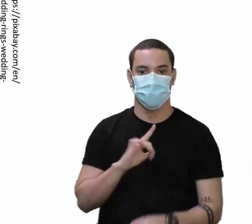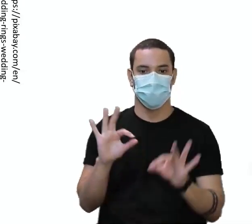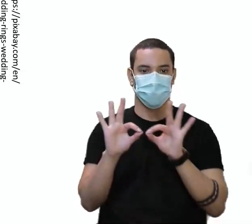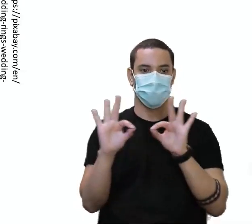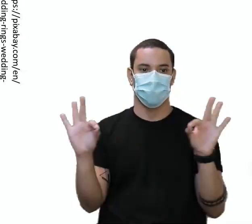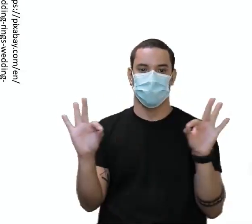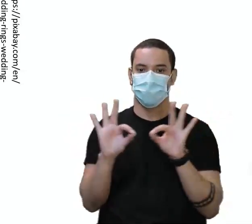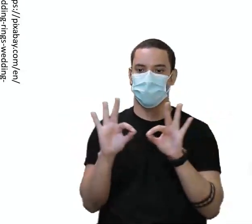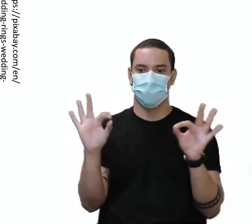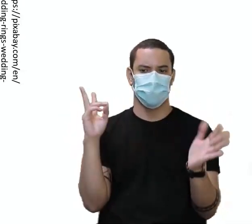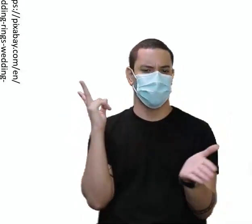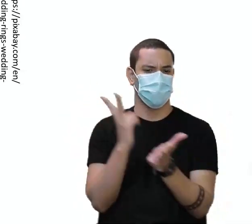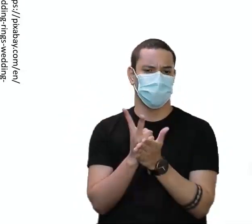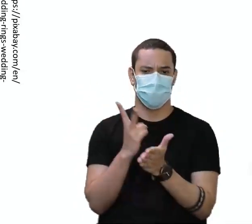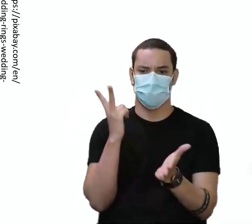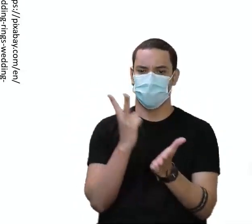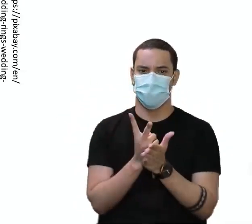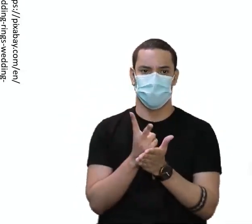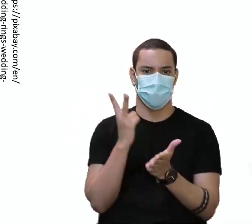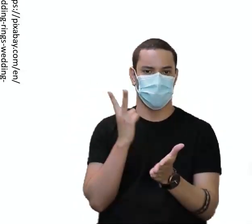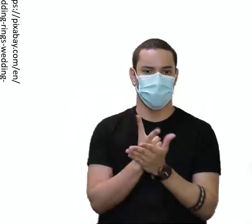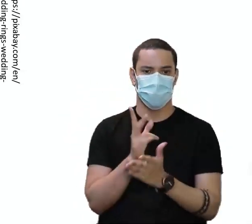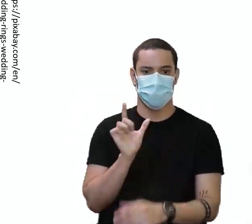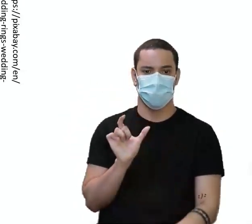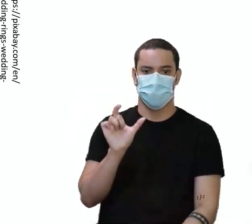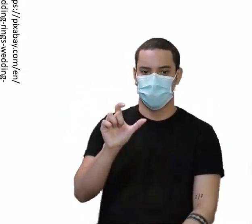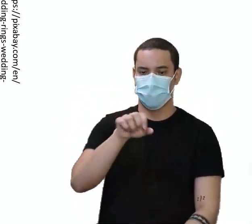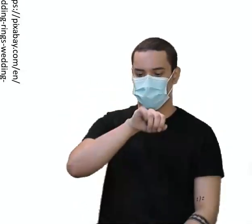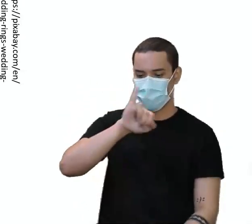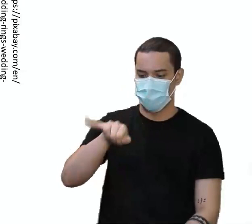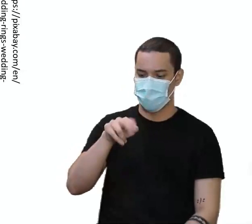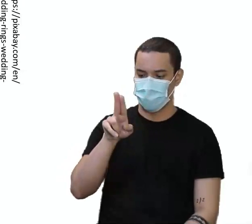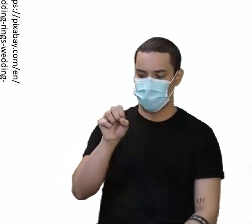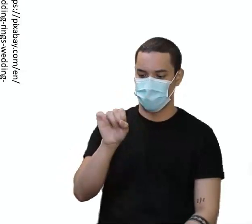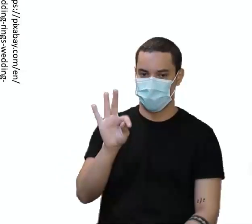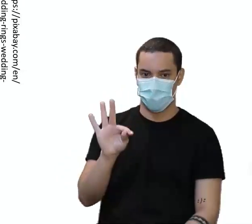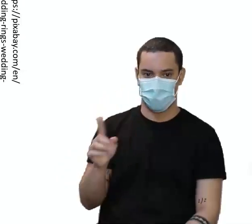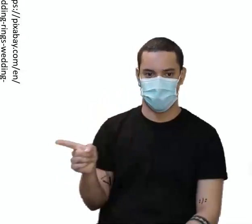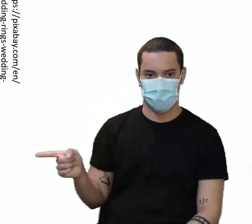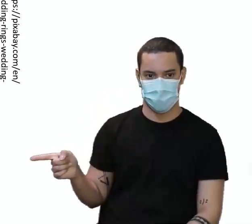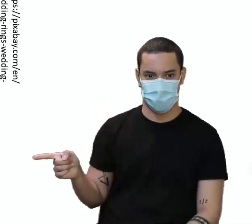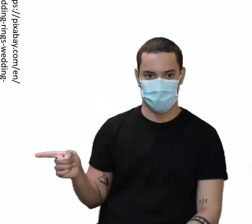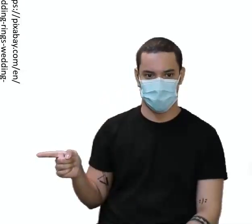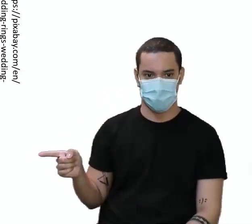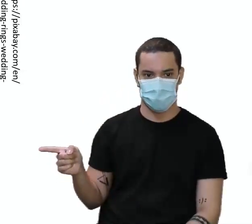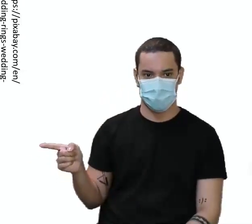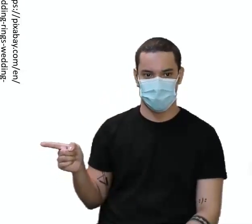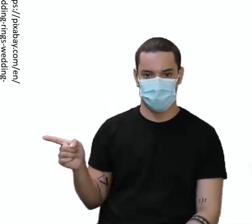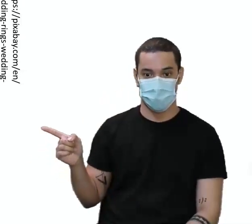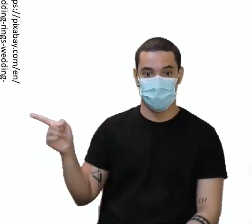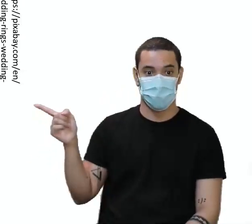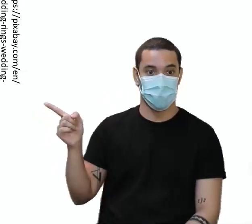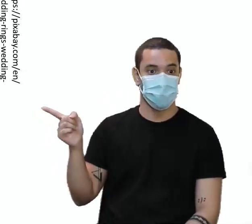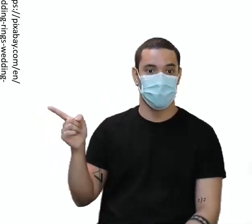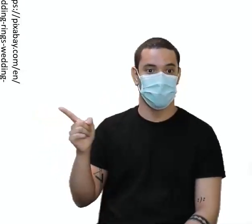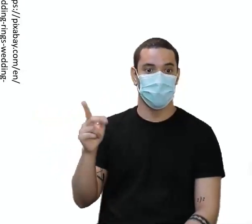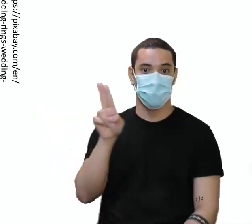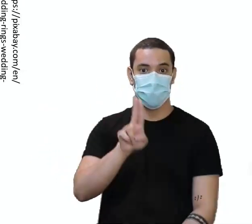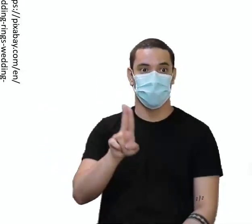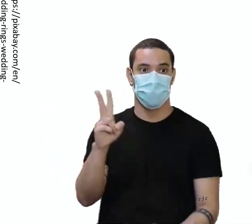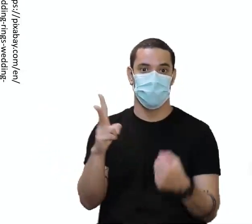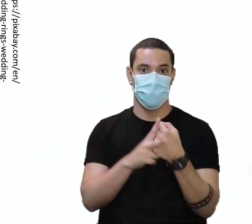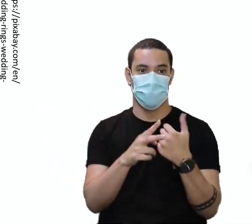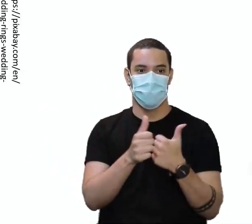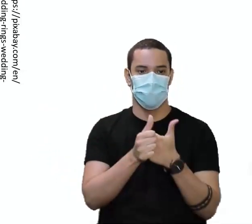clássica com essa palavra just. Então, just married, just married, usando o verbo